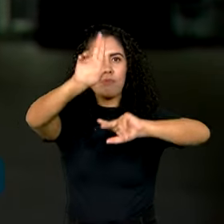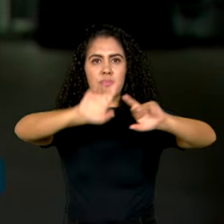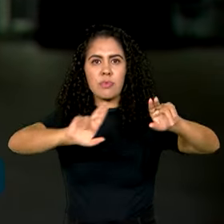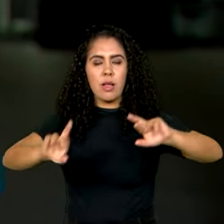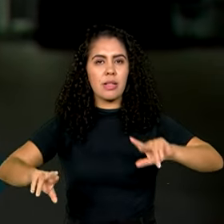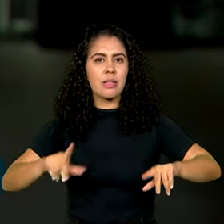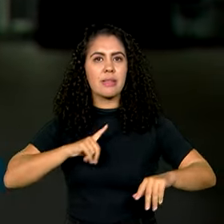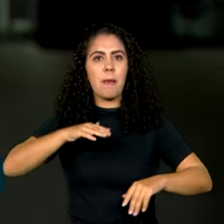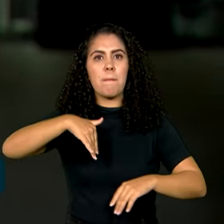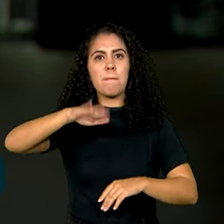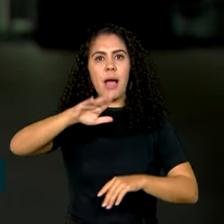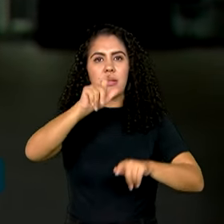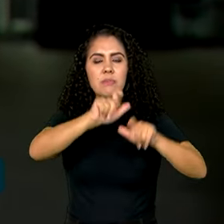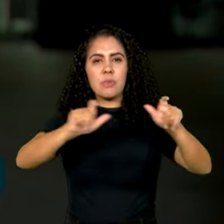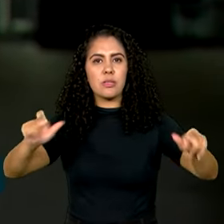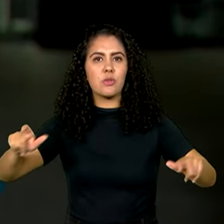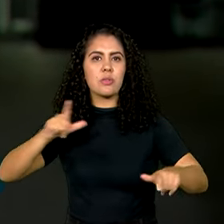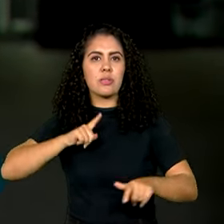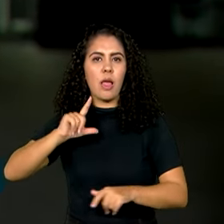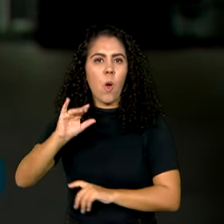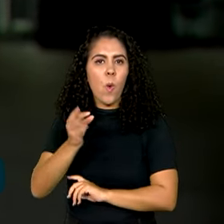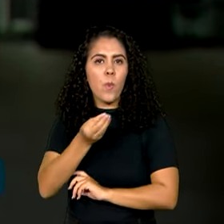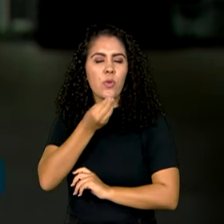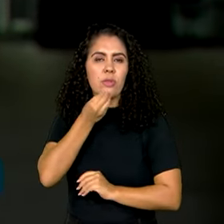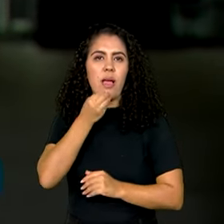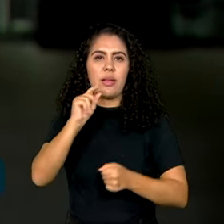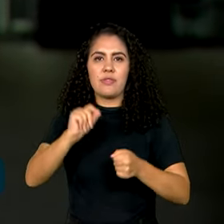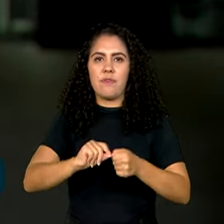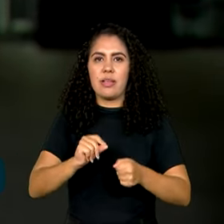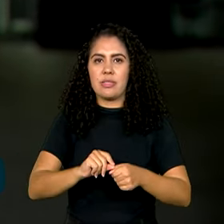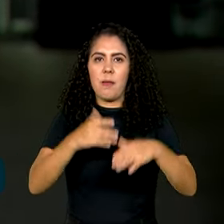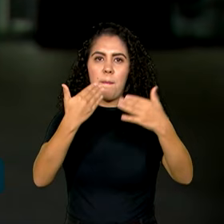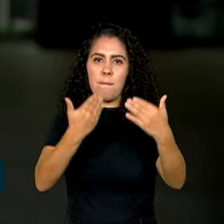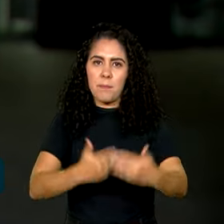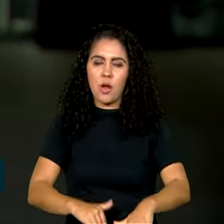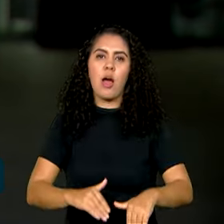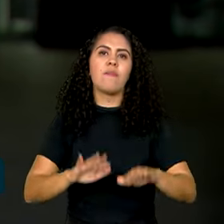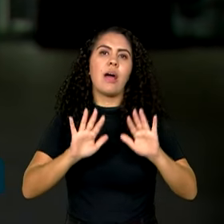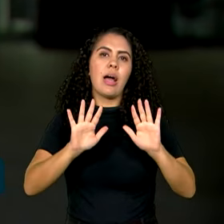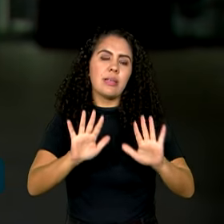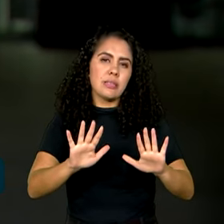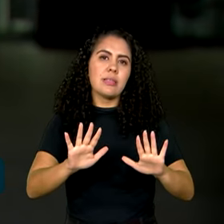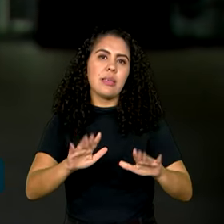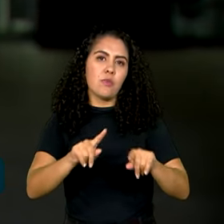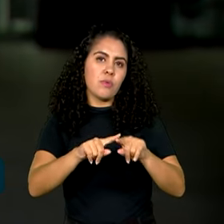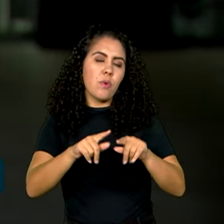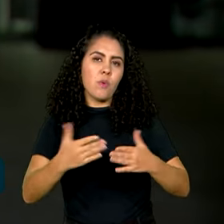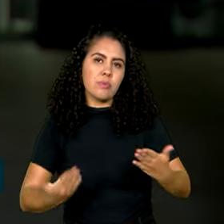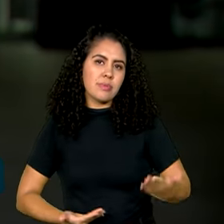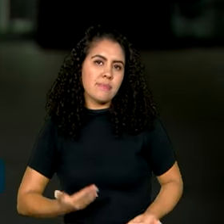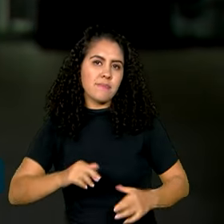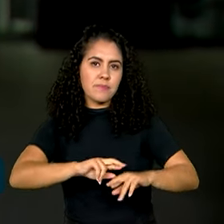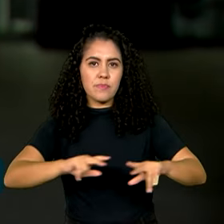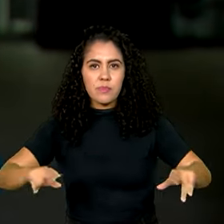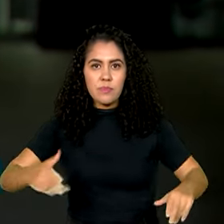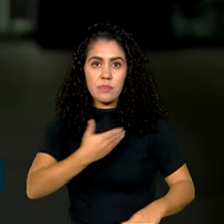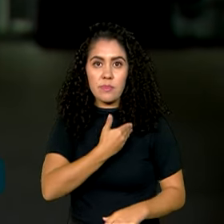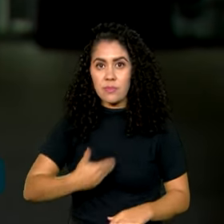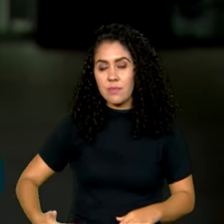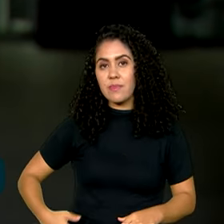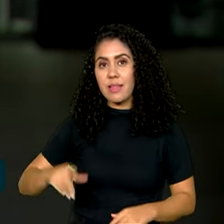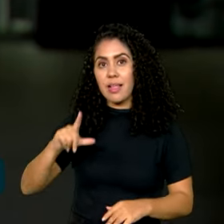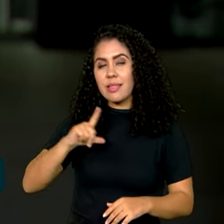gente vai ter oportunidade de fazer a prova, né? Assim, o serviço público vai ter mais a cara do Brasil. E por falar em